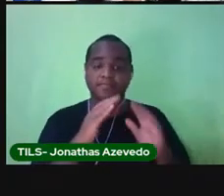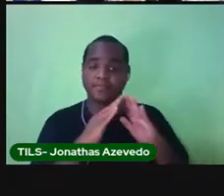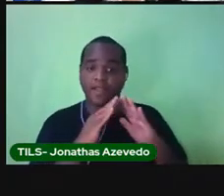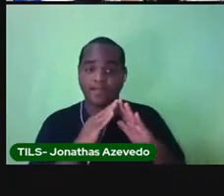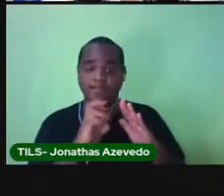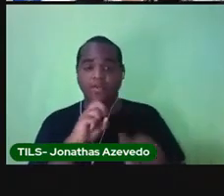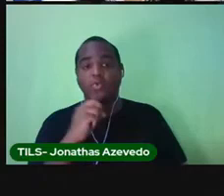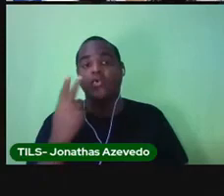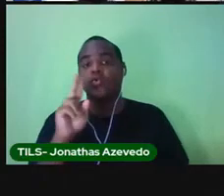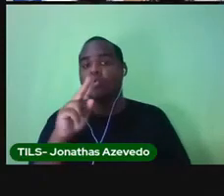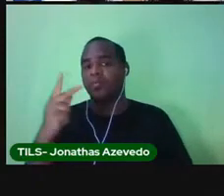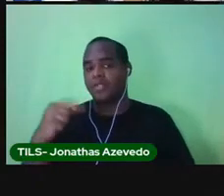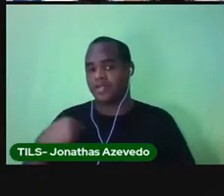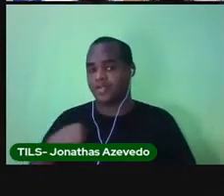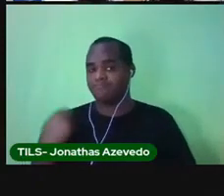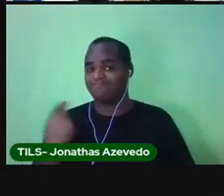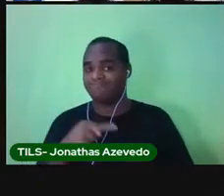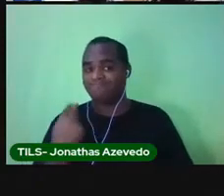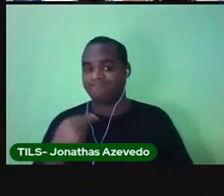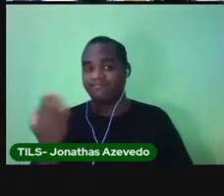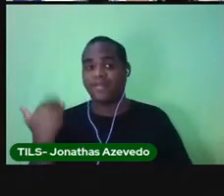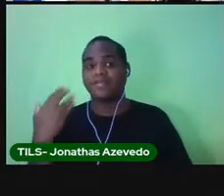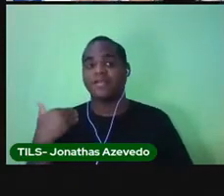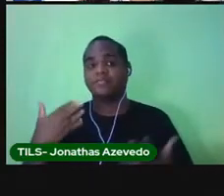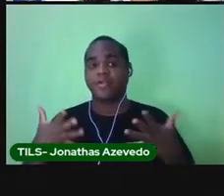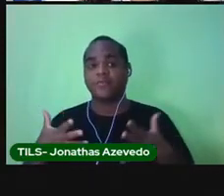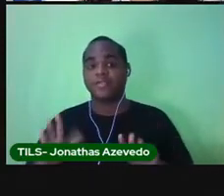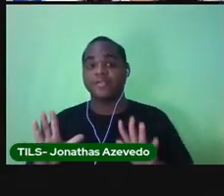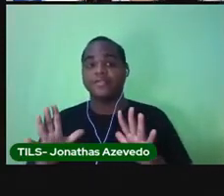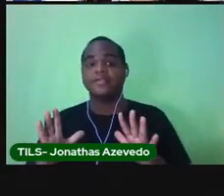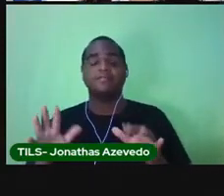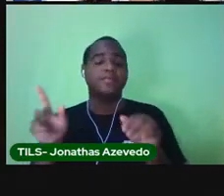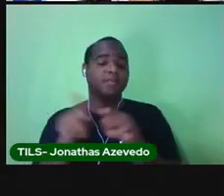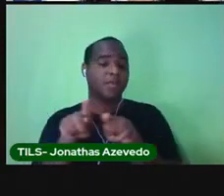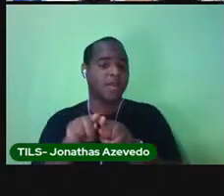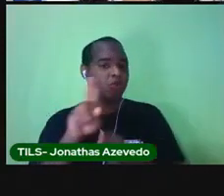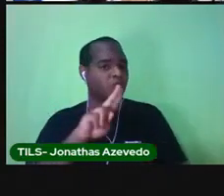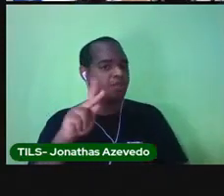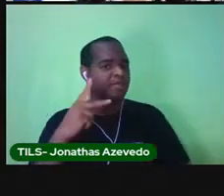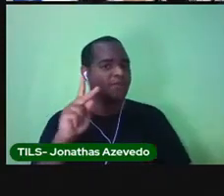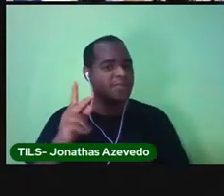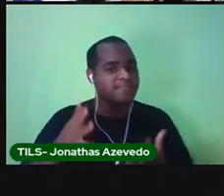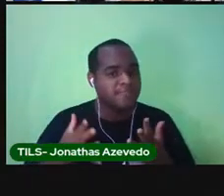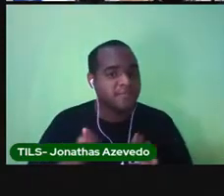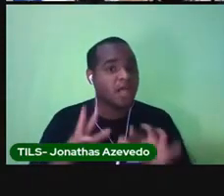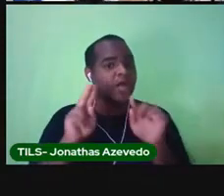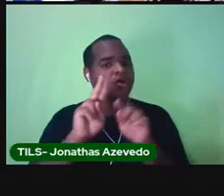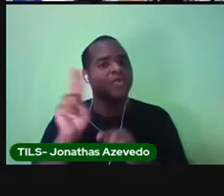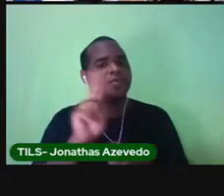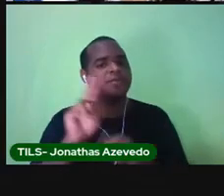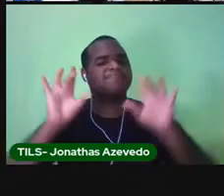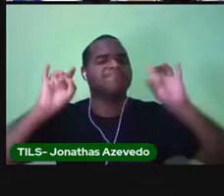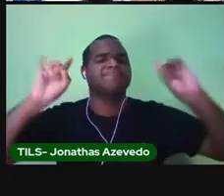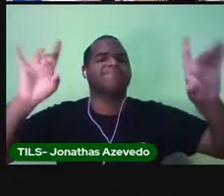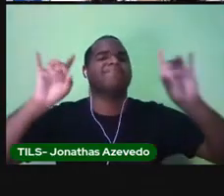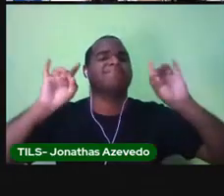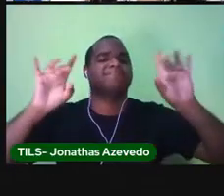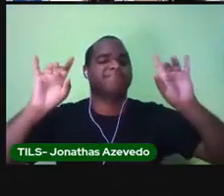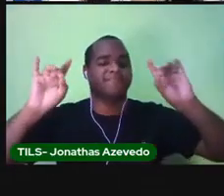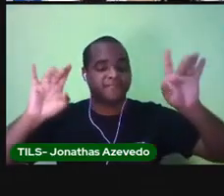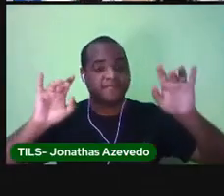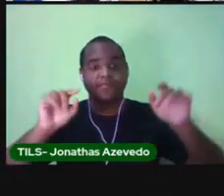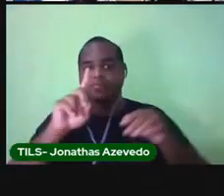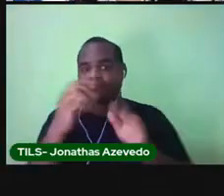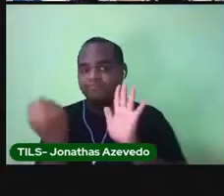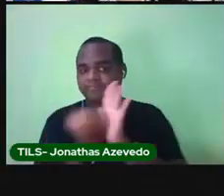o nome que eu recebi quando eu nasci. Porque o nome que você recebe quando eu nasci é um nome muito especial. Na